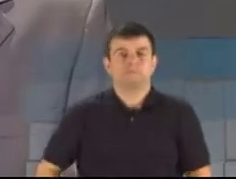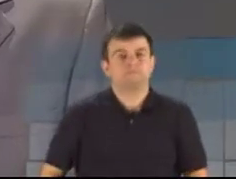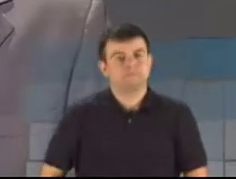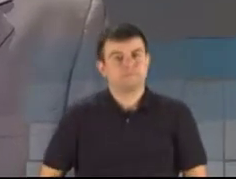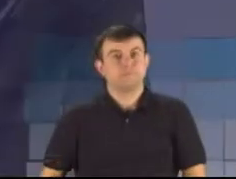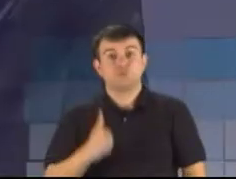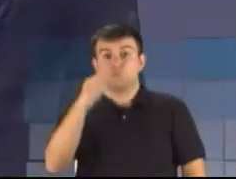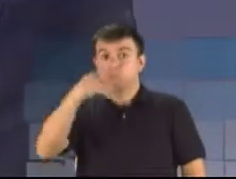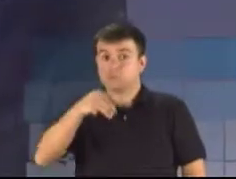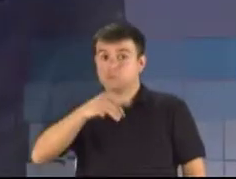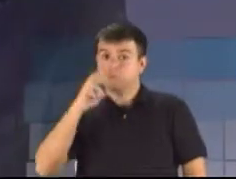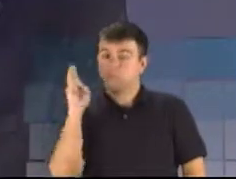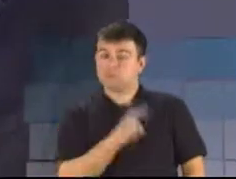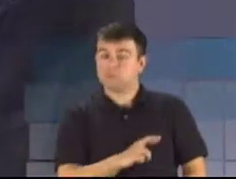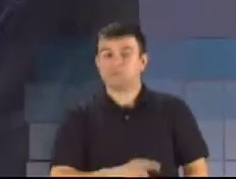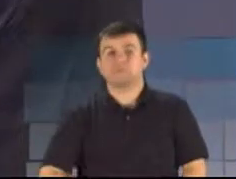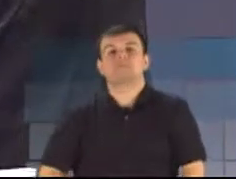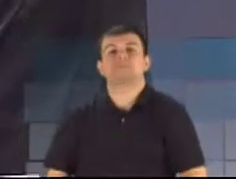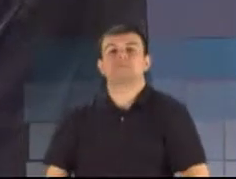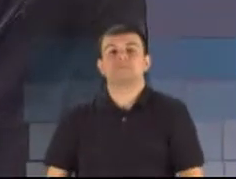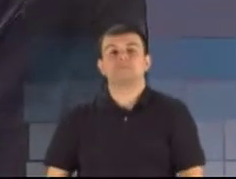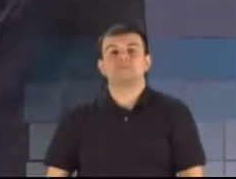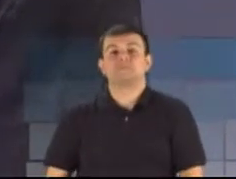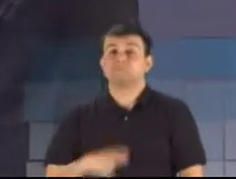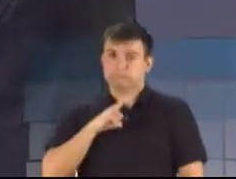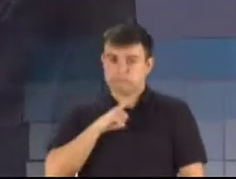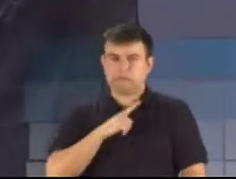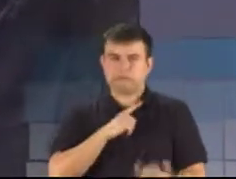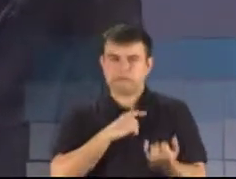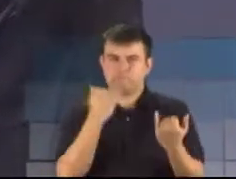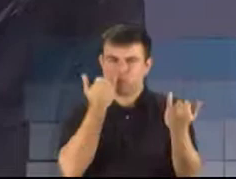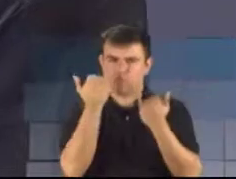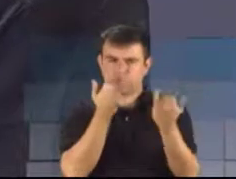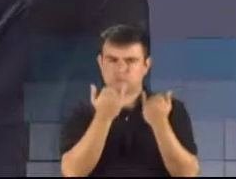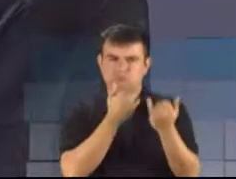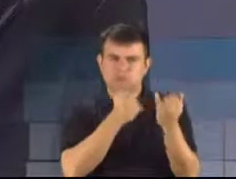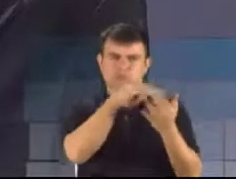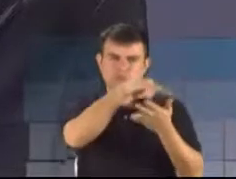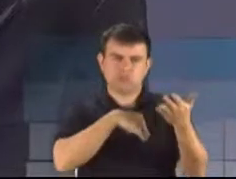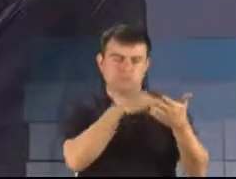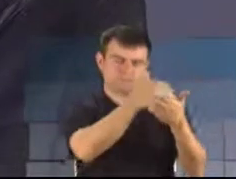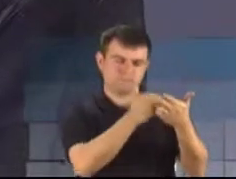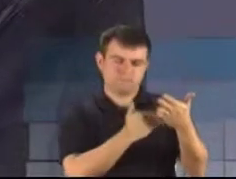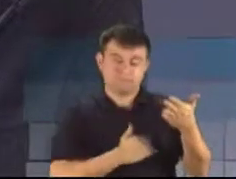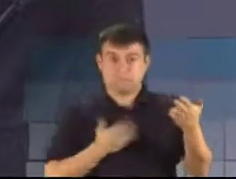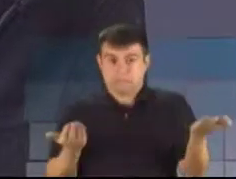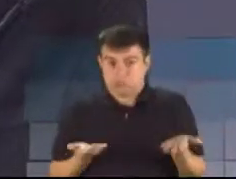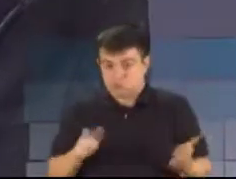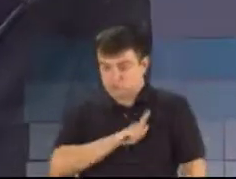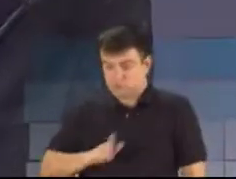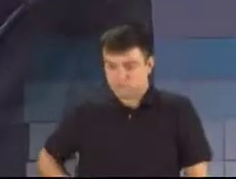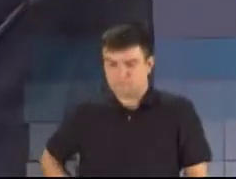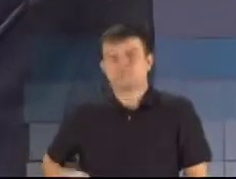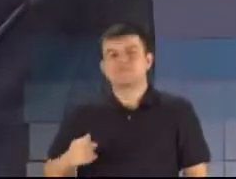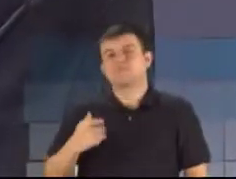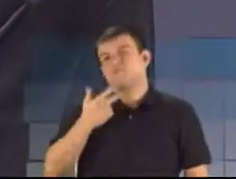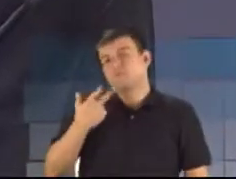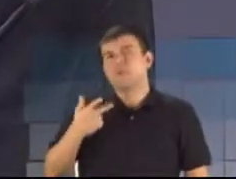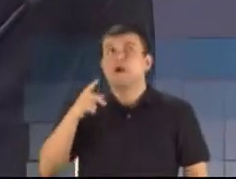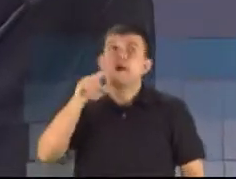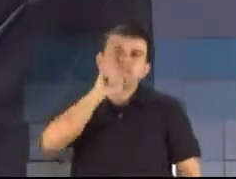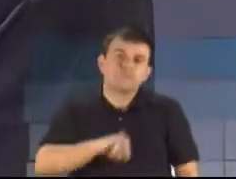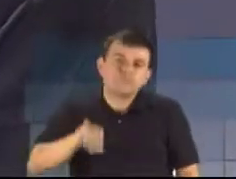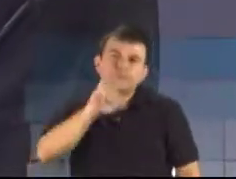para a réplica. Cláudio, eu tenho dados aqui que a média deste governo, que tanto apregou de que a consulta popular é tão